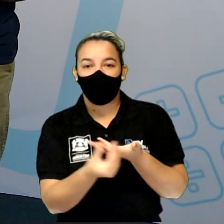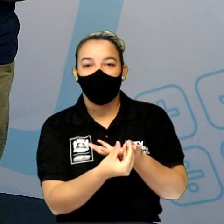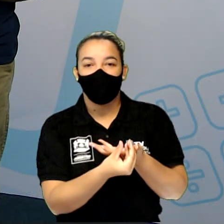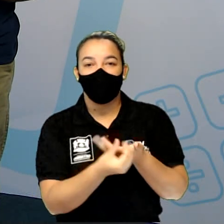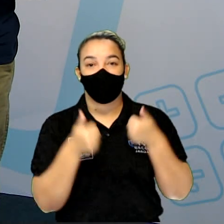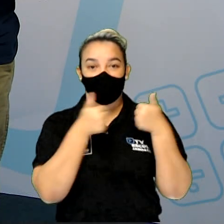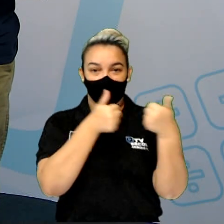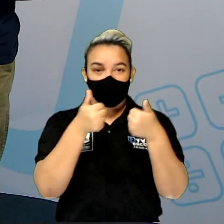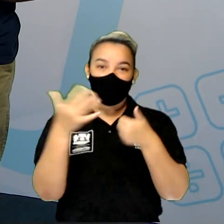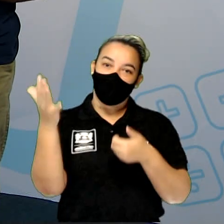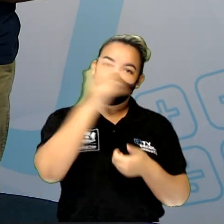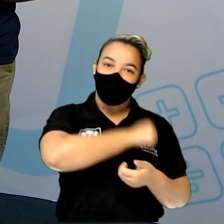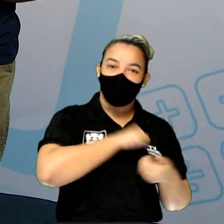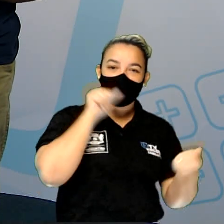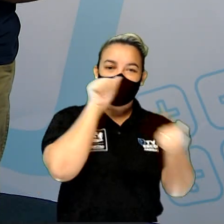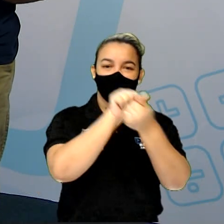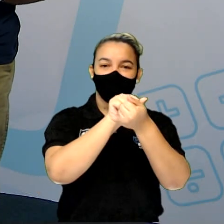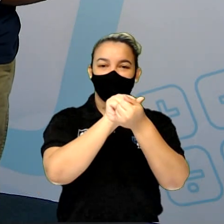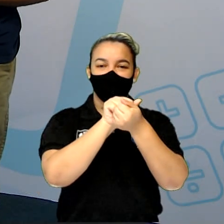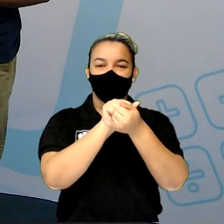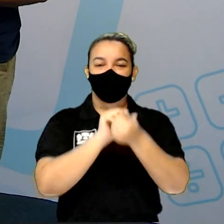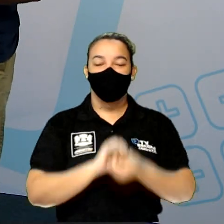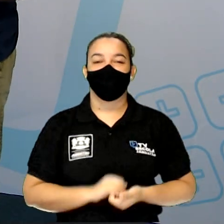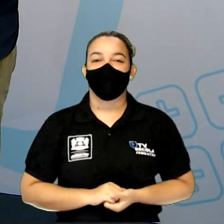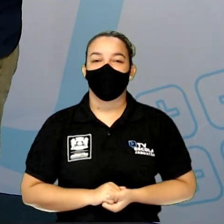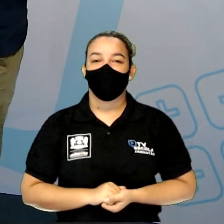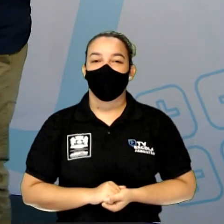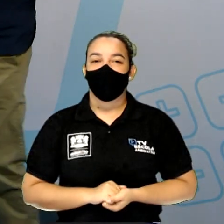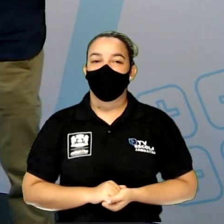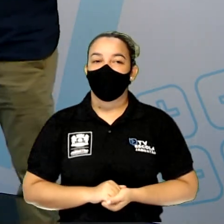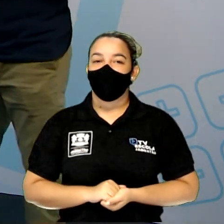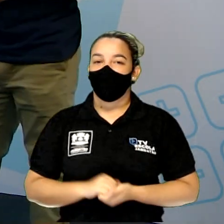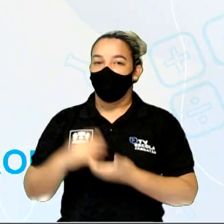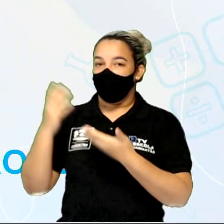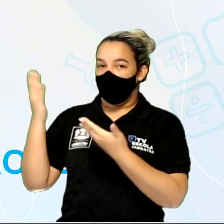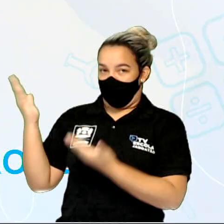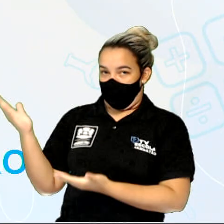Está massa? Vamos lá? Estamos juntos? Beleza? Vamos lá para o slide.